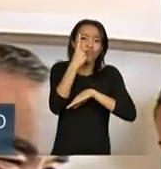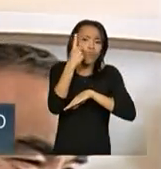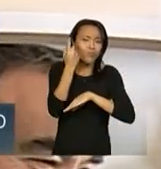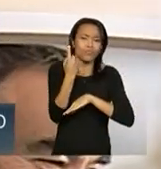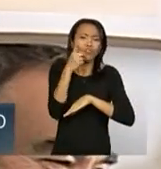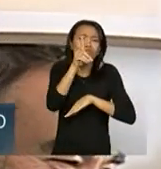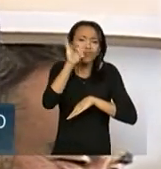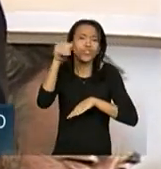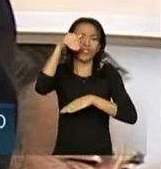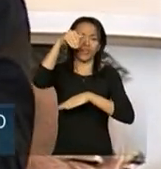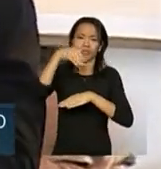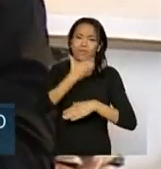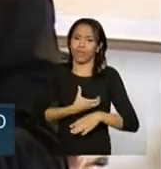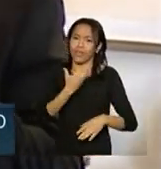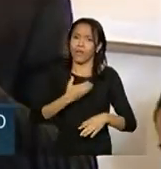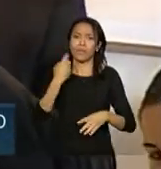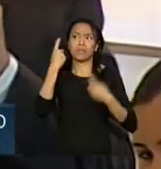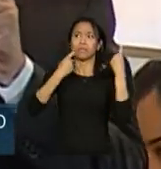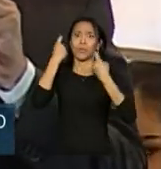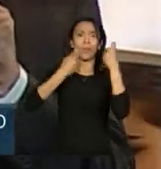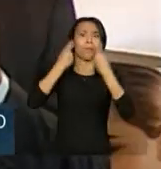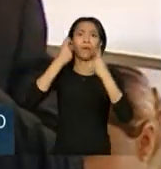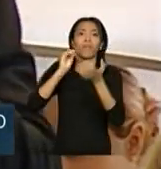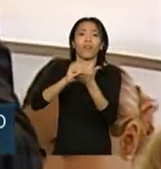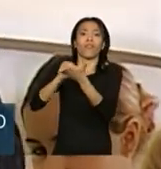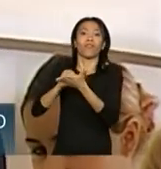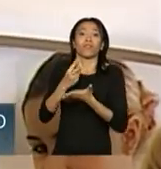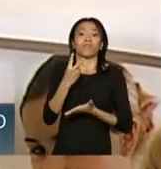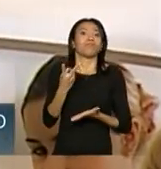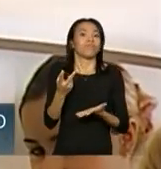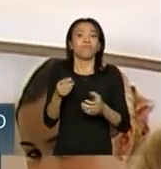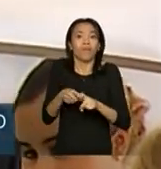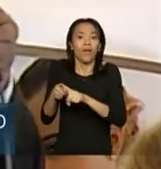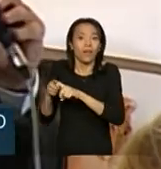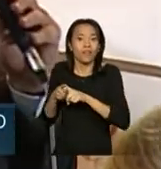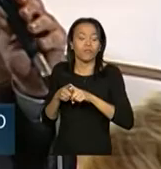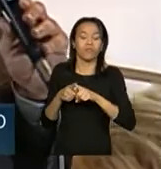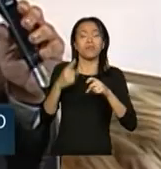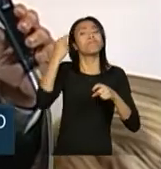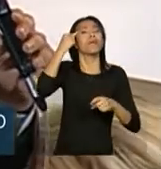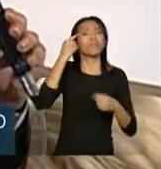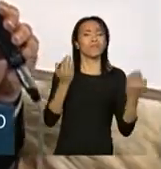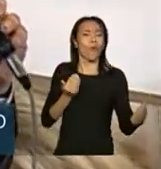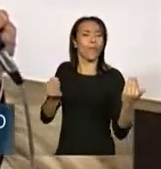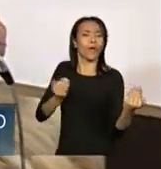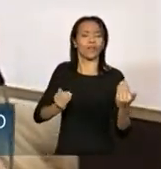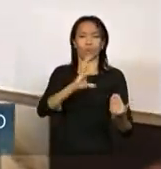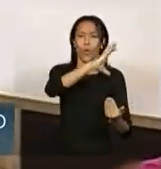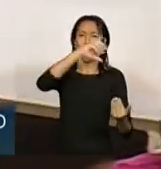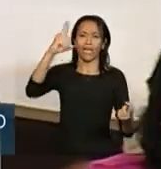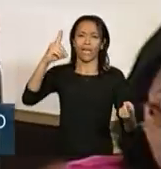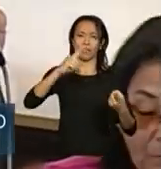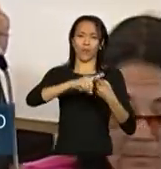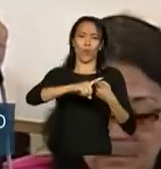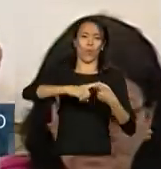preencher toda a sua equipe de plantão, vários coordenadores municipais, chefes locais de saúde,